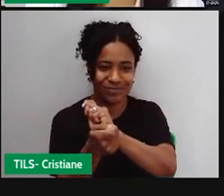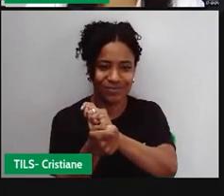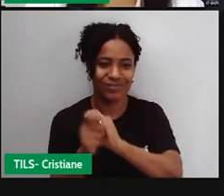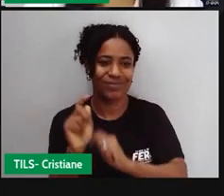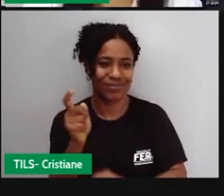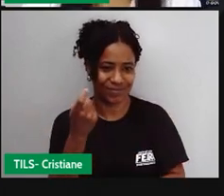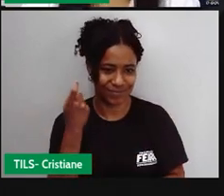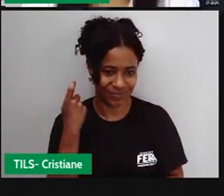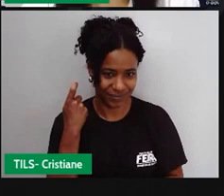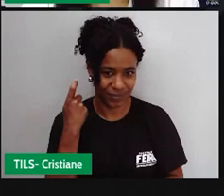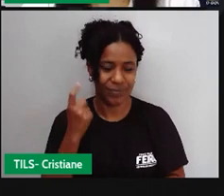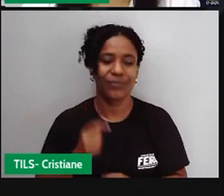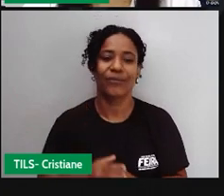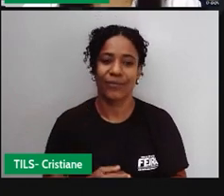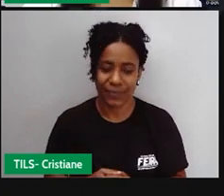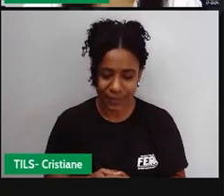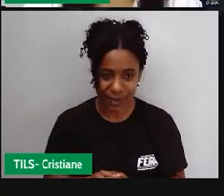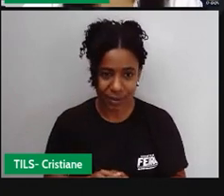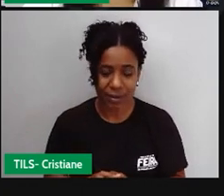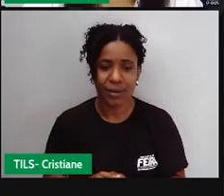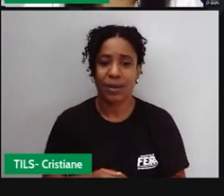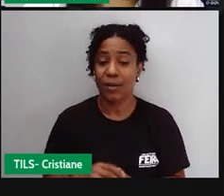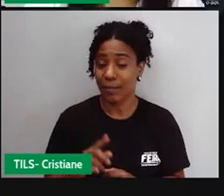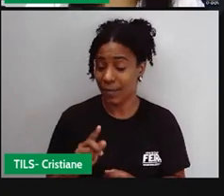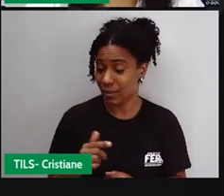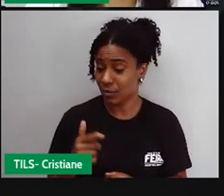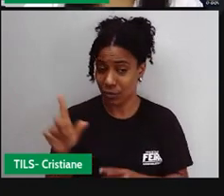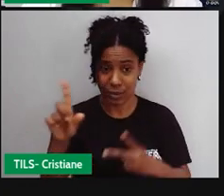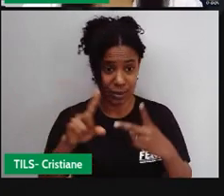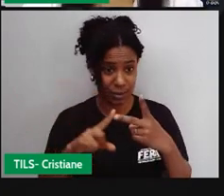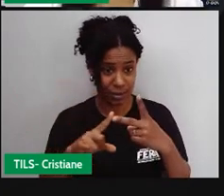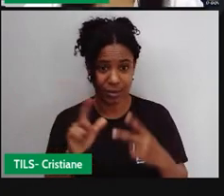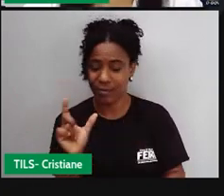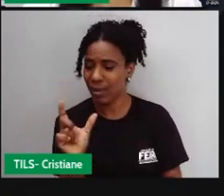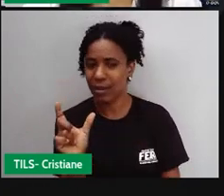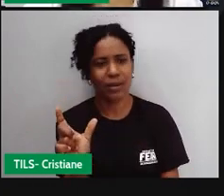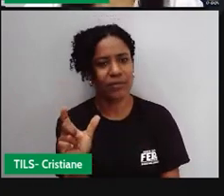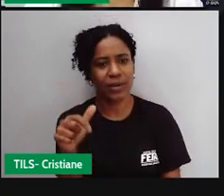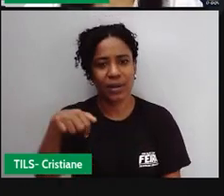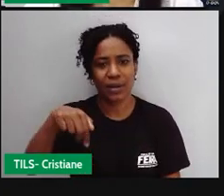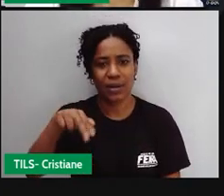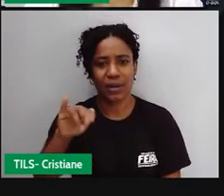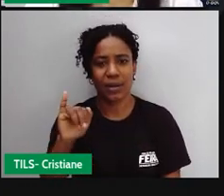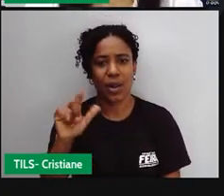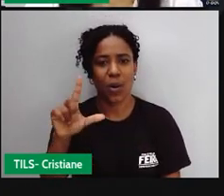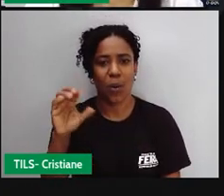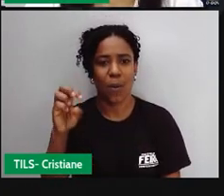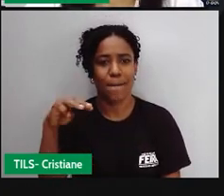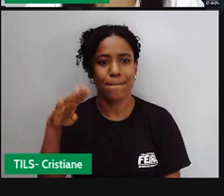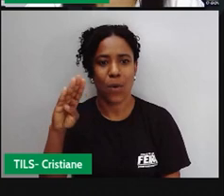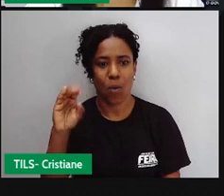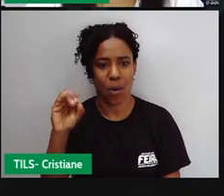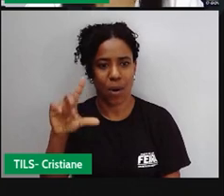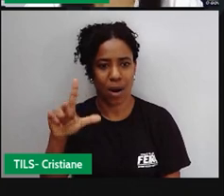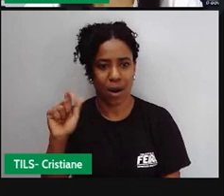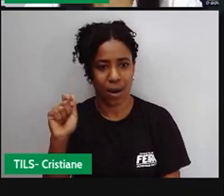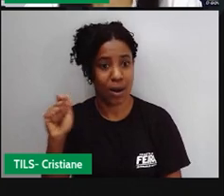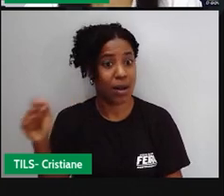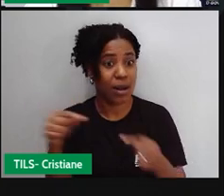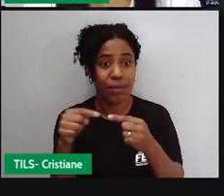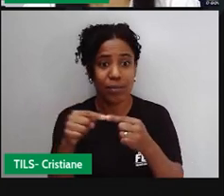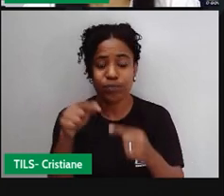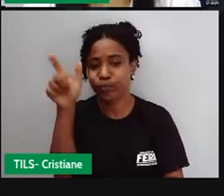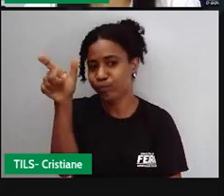E quilombola vem da palavra quilombo, né? Mas o quilombola se refere aí à pessoa que